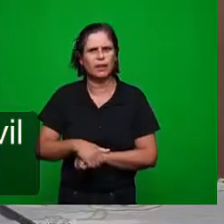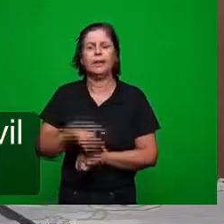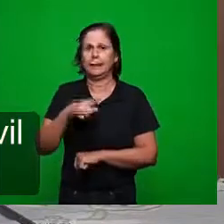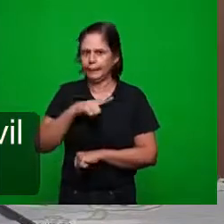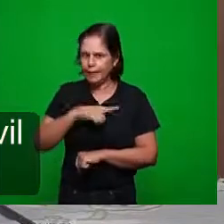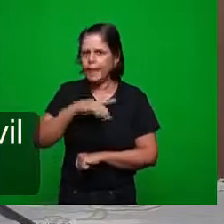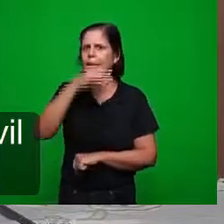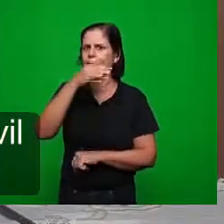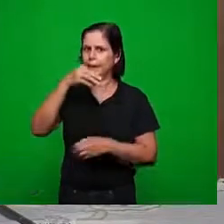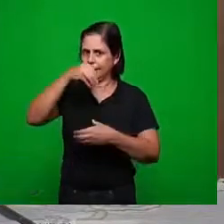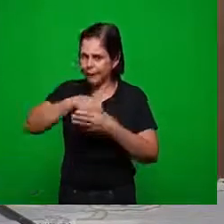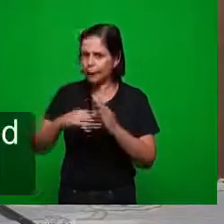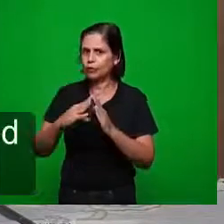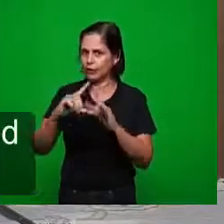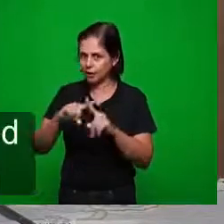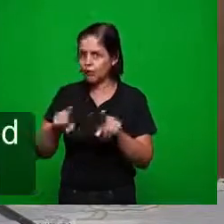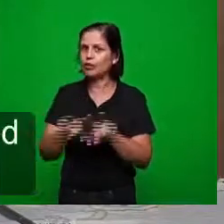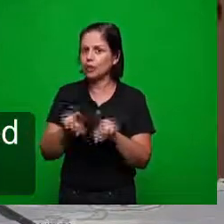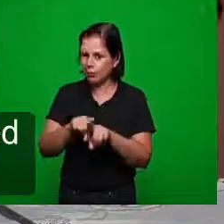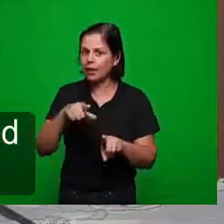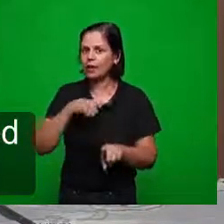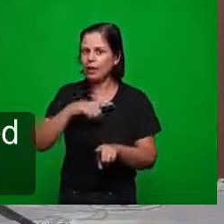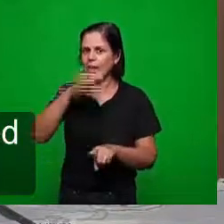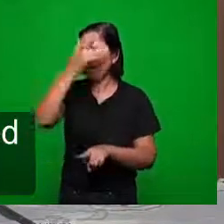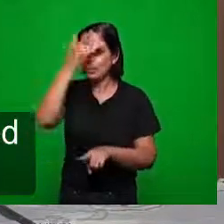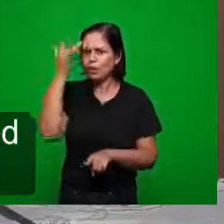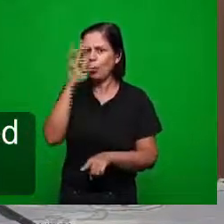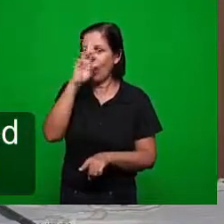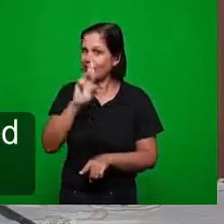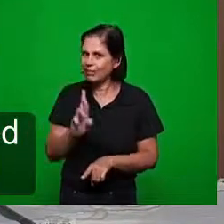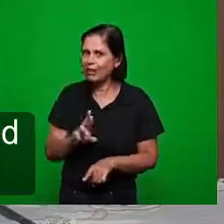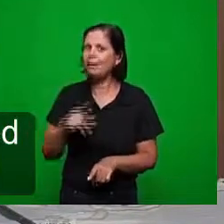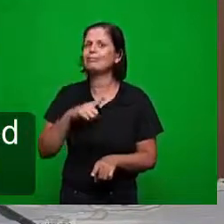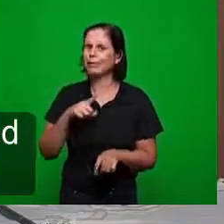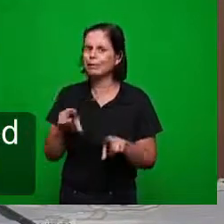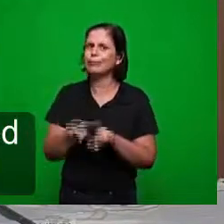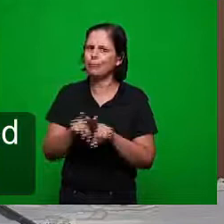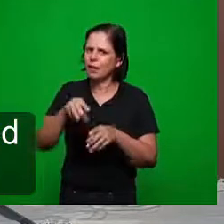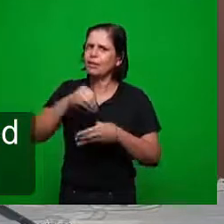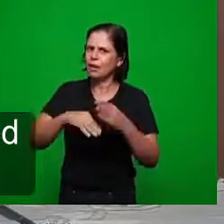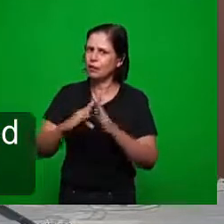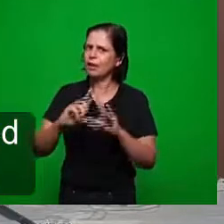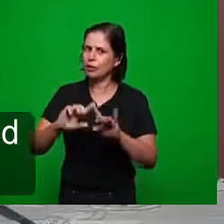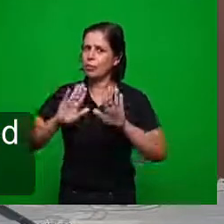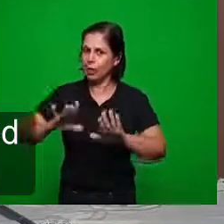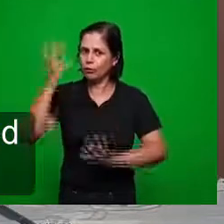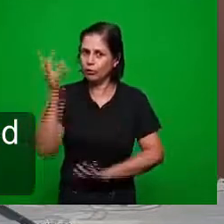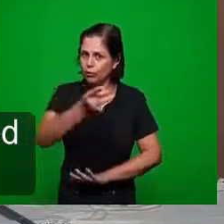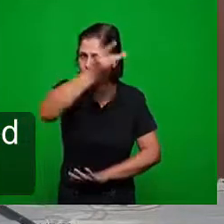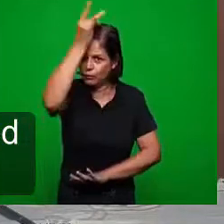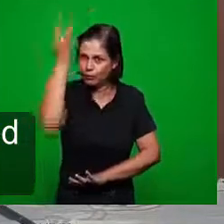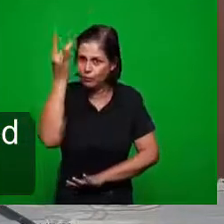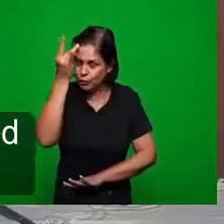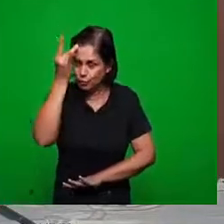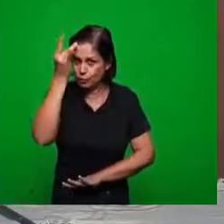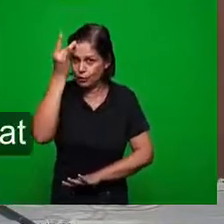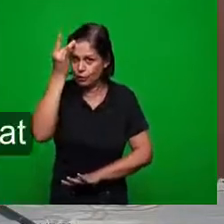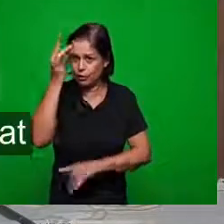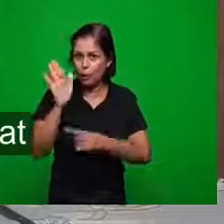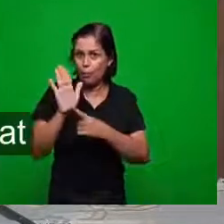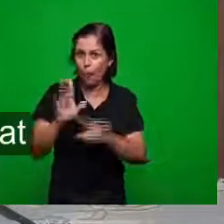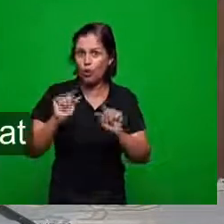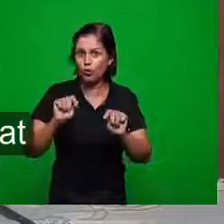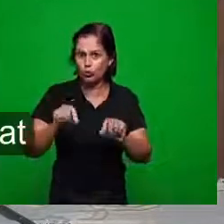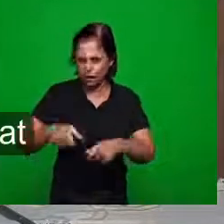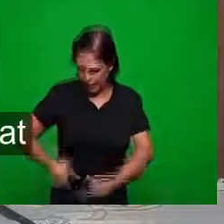carne e tem o espírito do mal mas aqui a operação é a espada aguda é